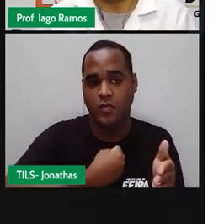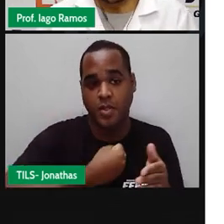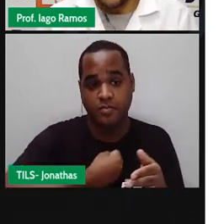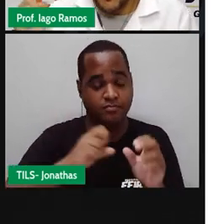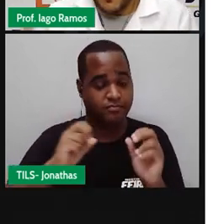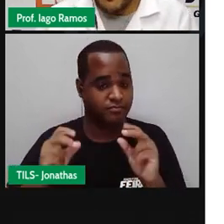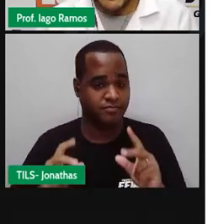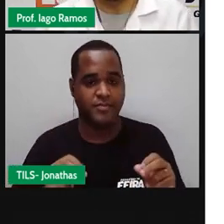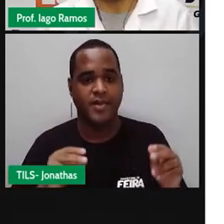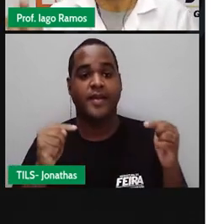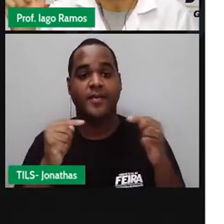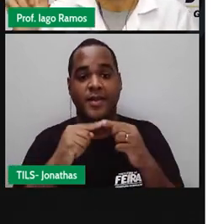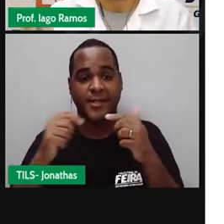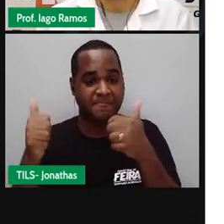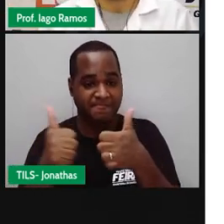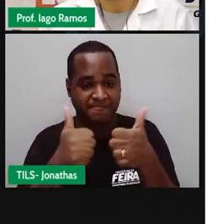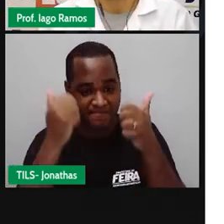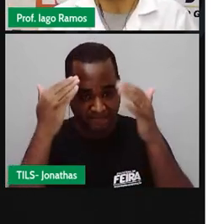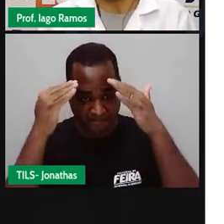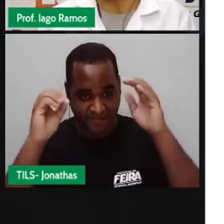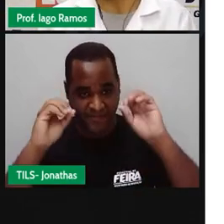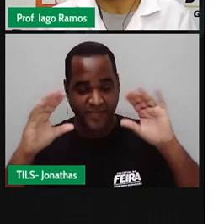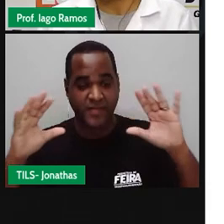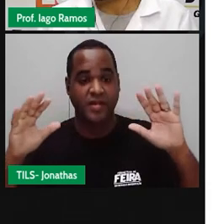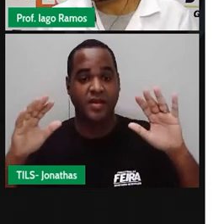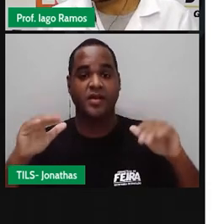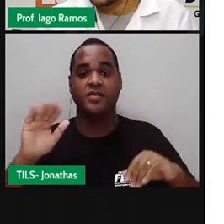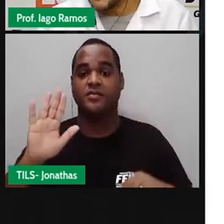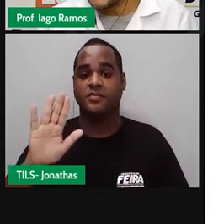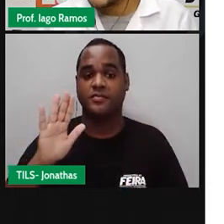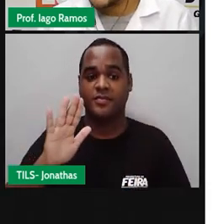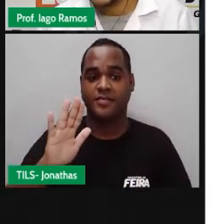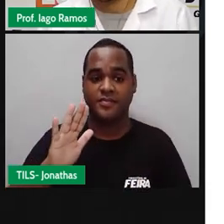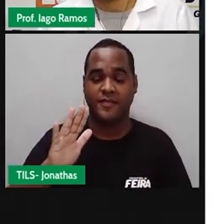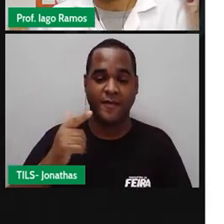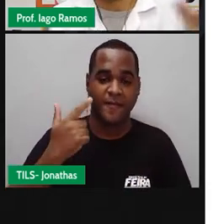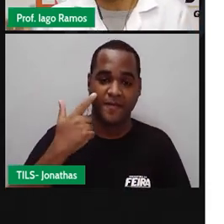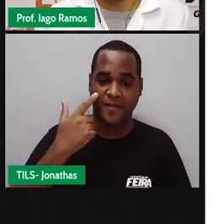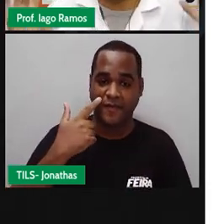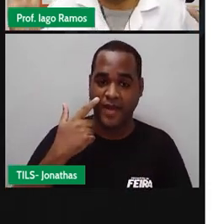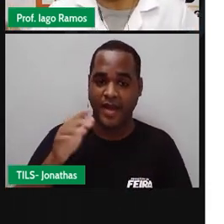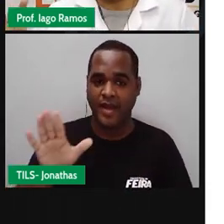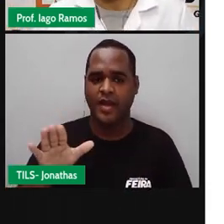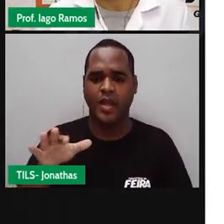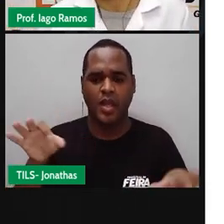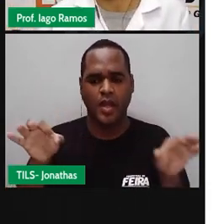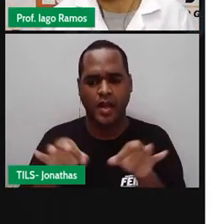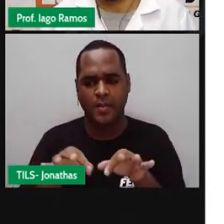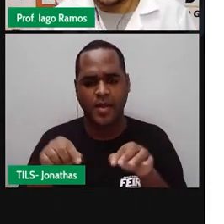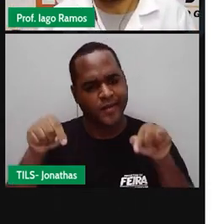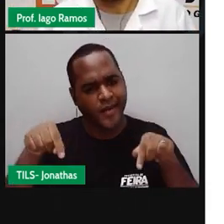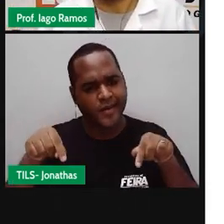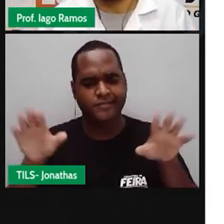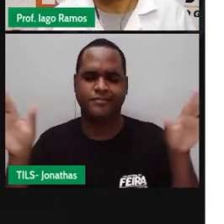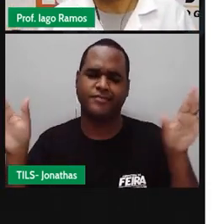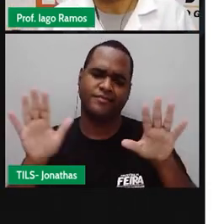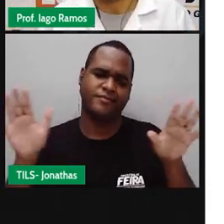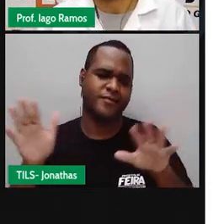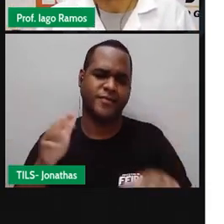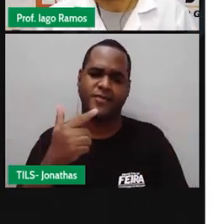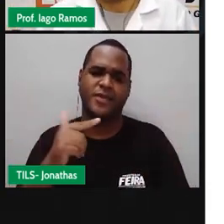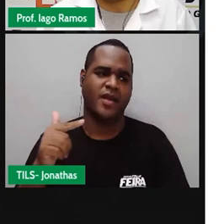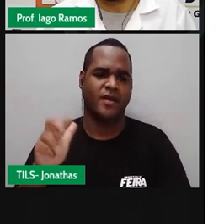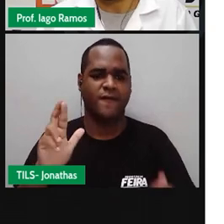Belezinha? Massa? Bom, mas, mas, nunca acaba aqui na aula, não é? Não é verdade?